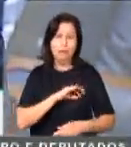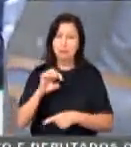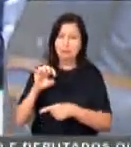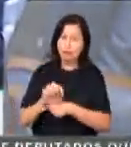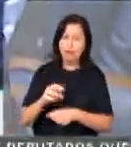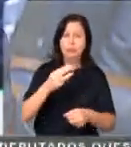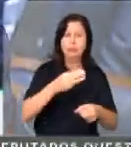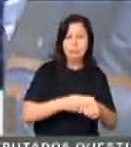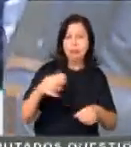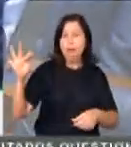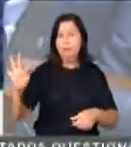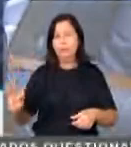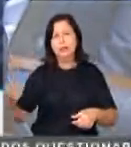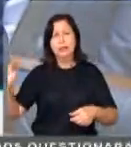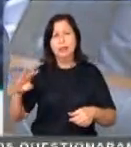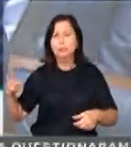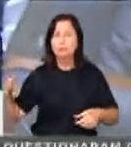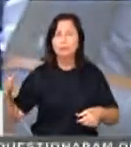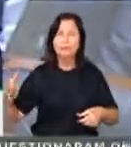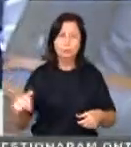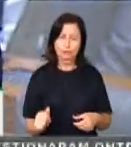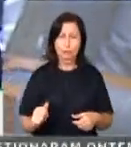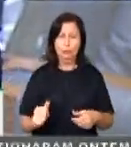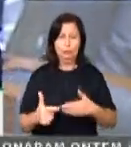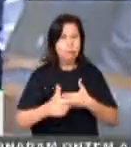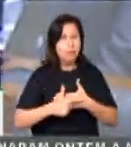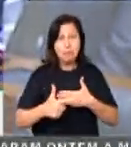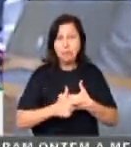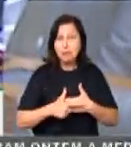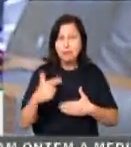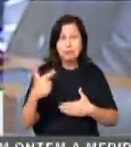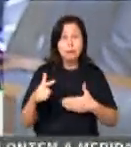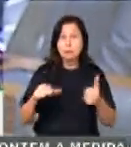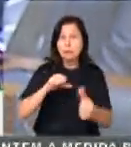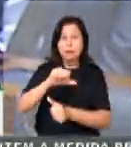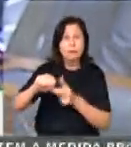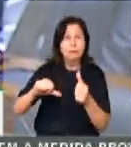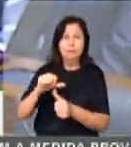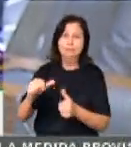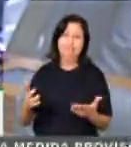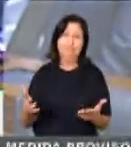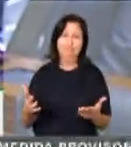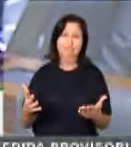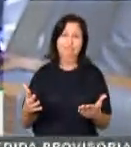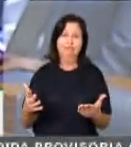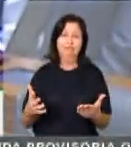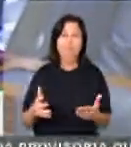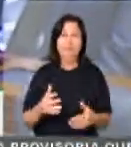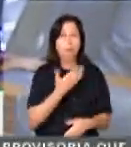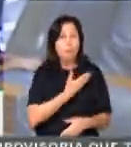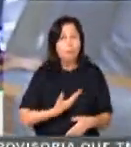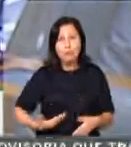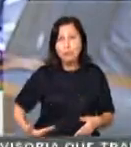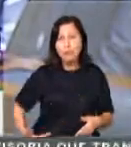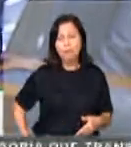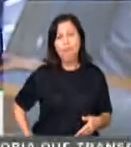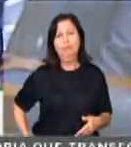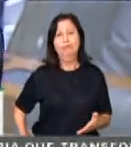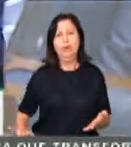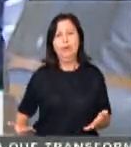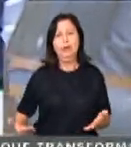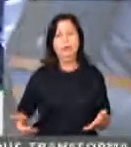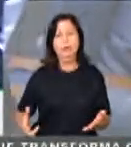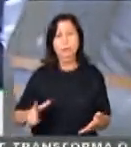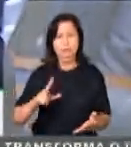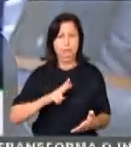polícia federal, das polícias federais, que é o papel intransferível do Estado. O Estado não delegou a